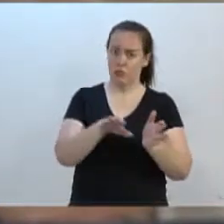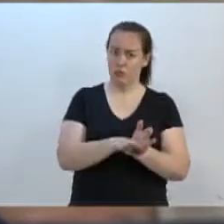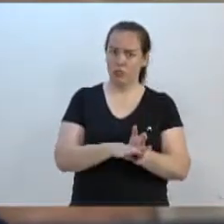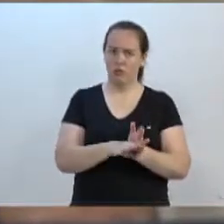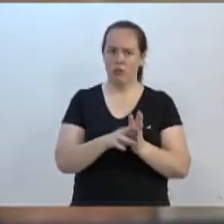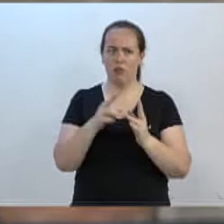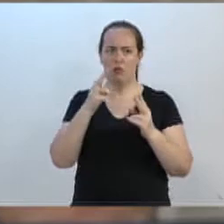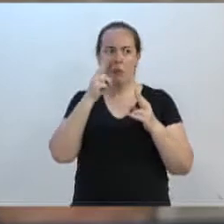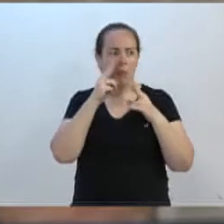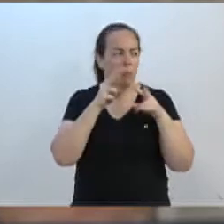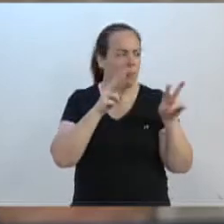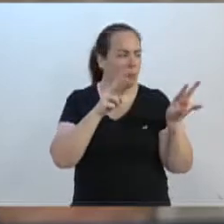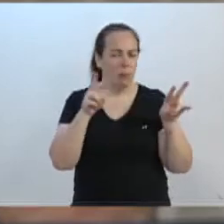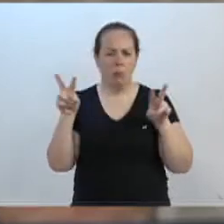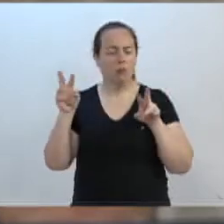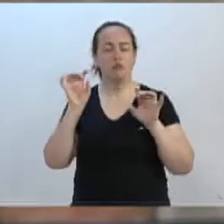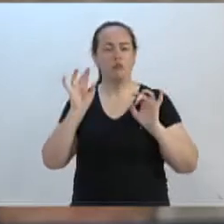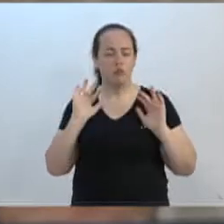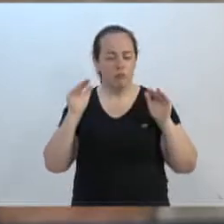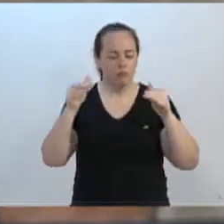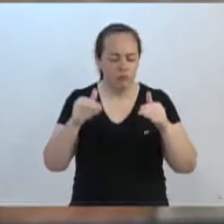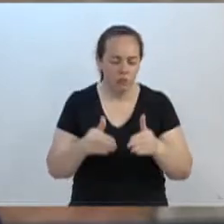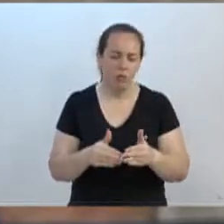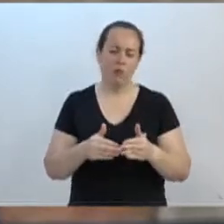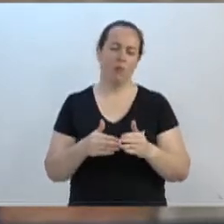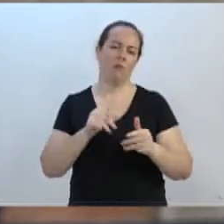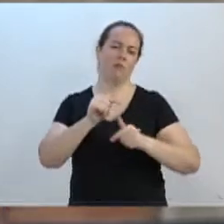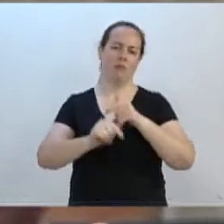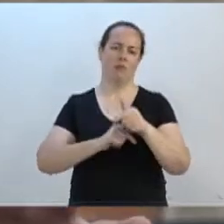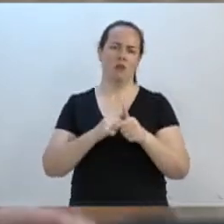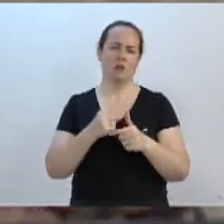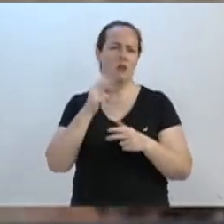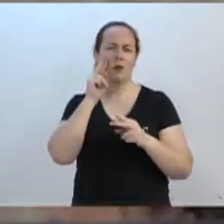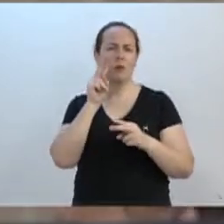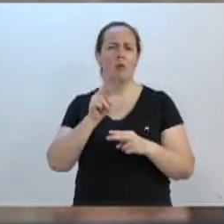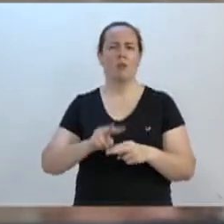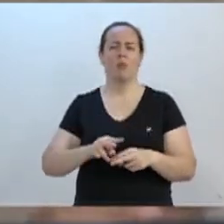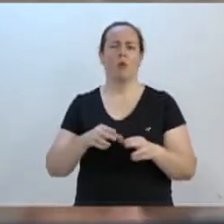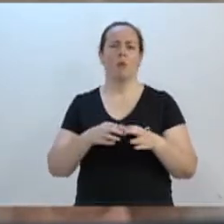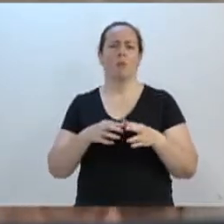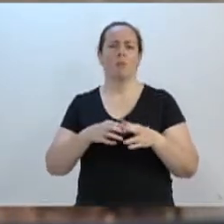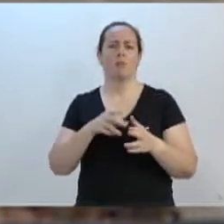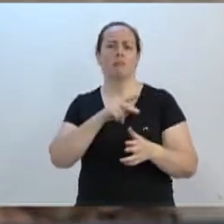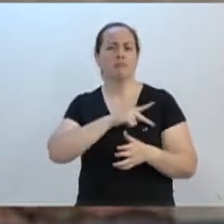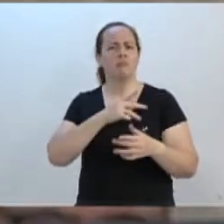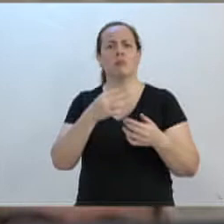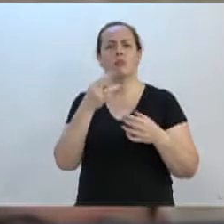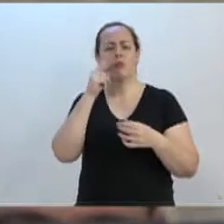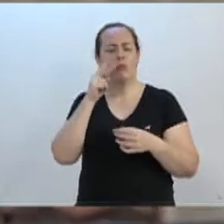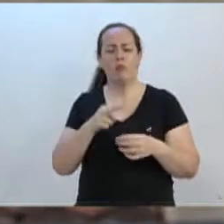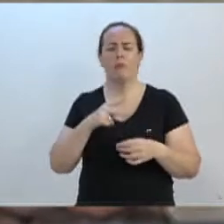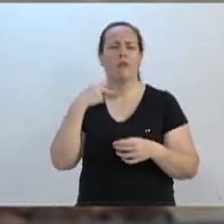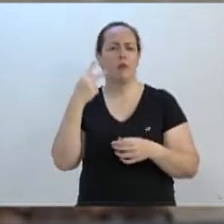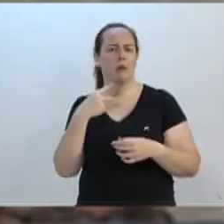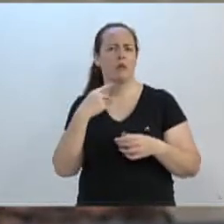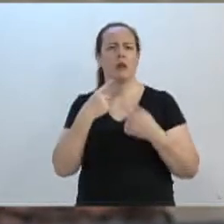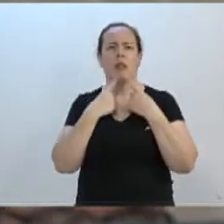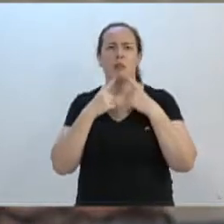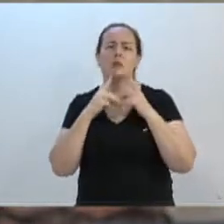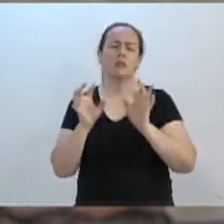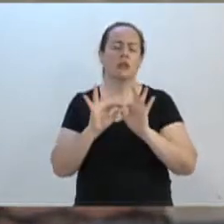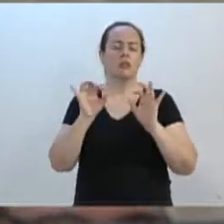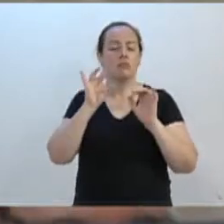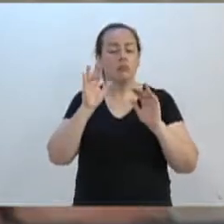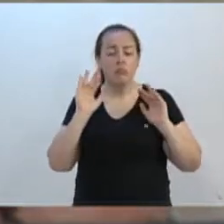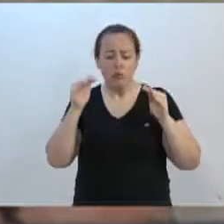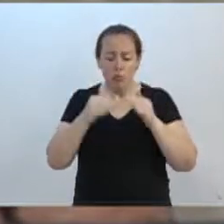não olhou para os lados, simplesmente focou no seu trabalho, não olhou para partido, não olhou para outro vereador, não se preocupou com o trabalho de ninguém, o se preocupou com o